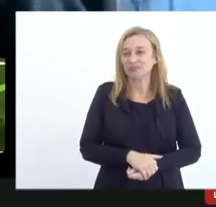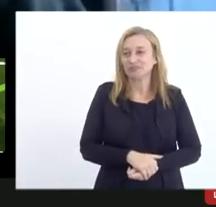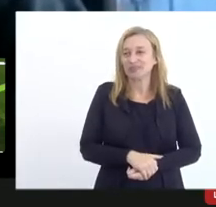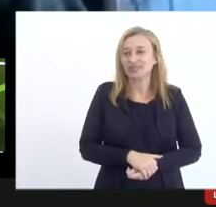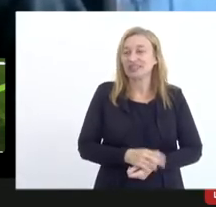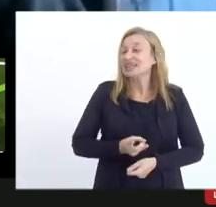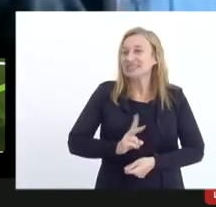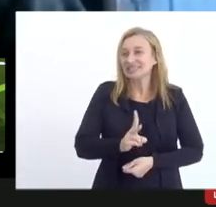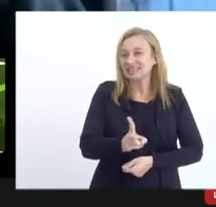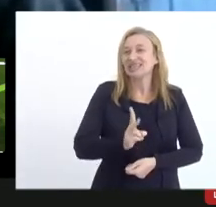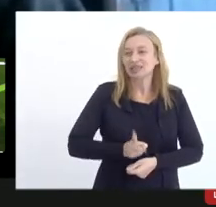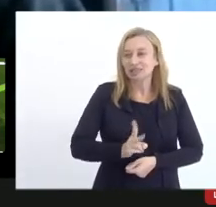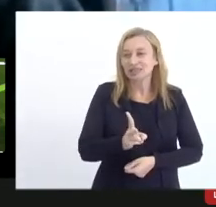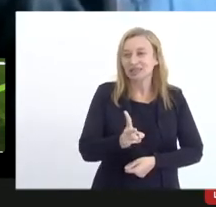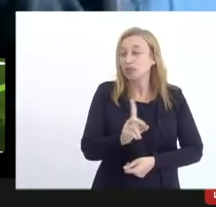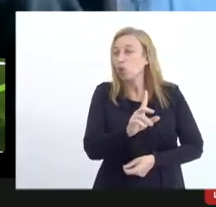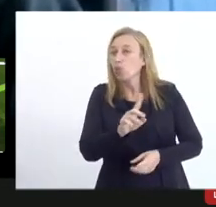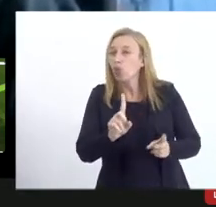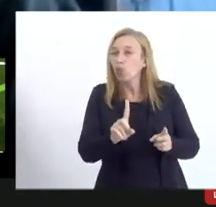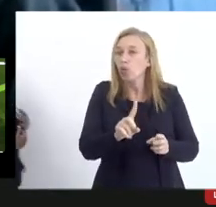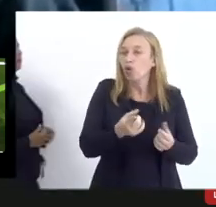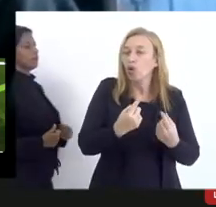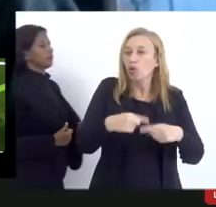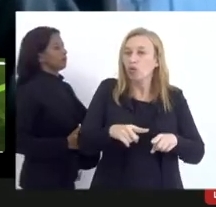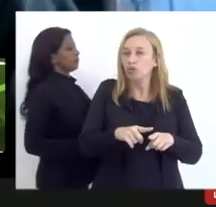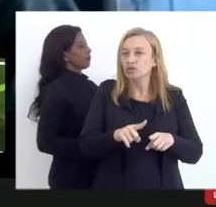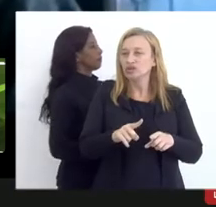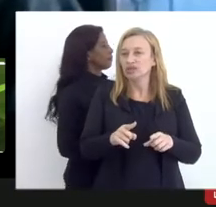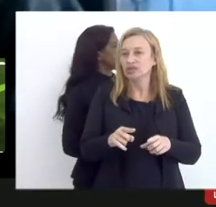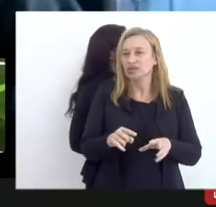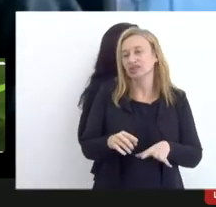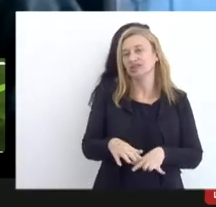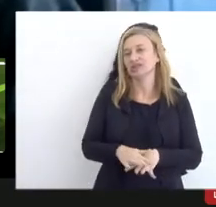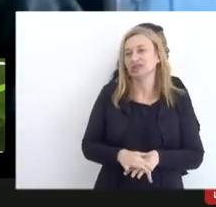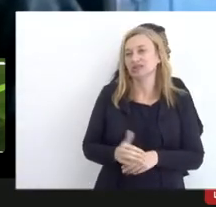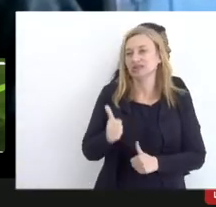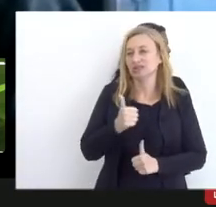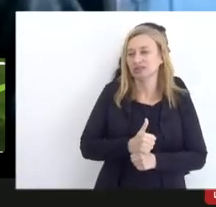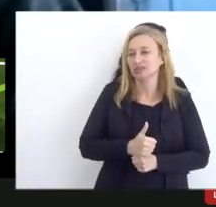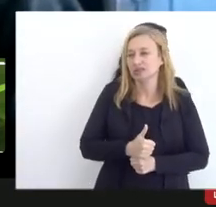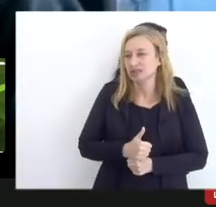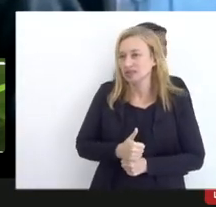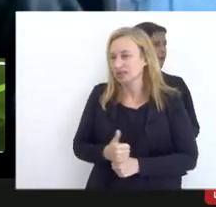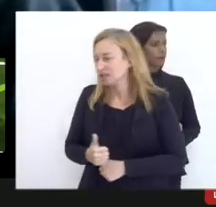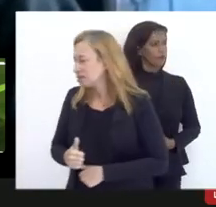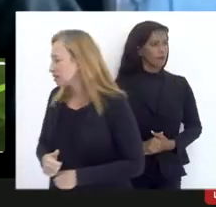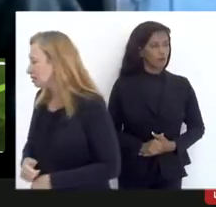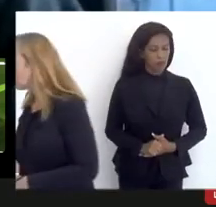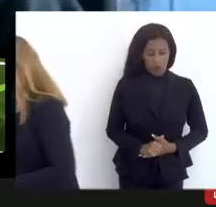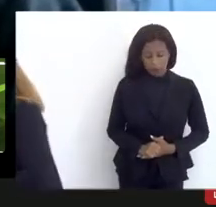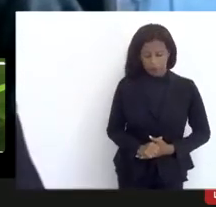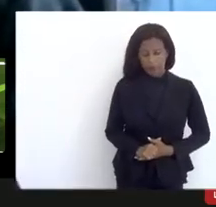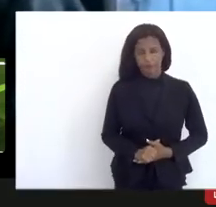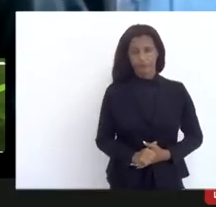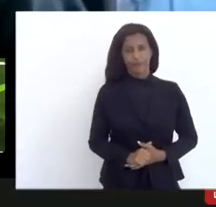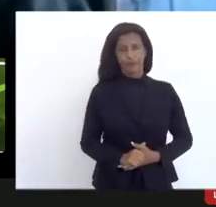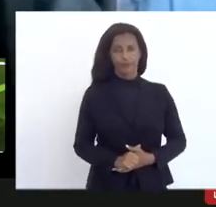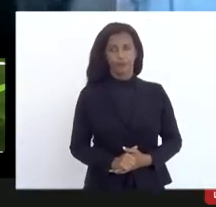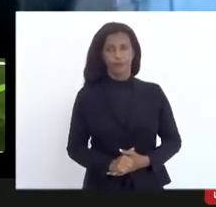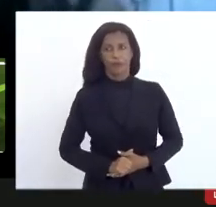sempre contra a censura contra a asfixia do setor e nos contemplam muito